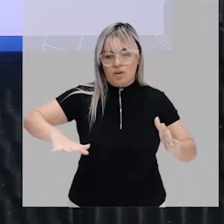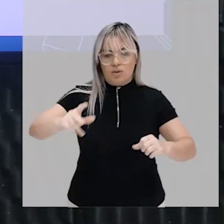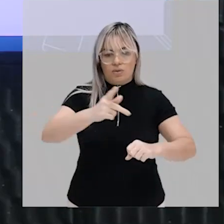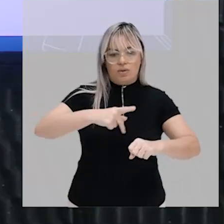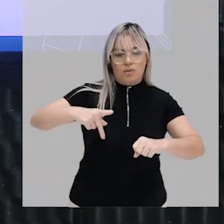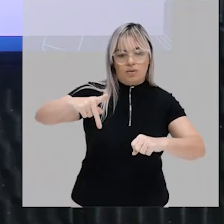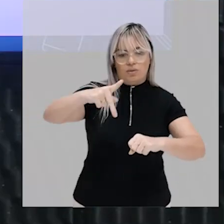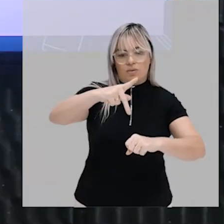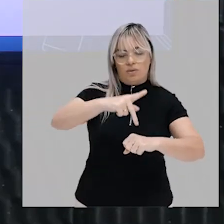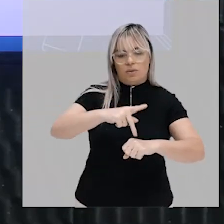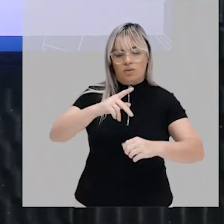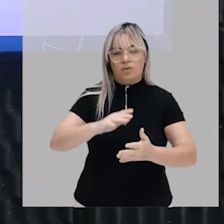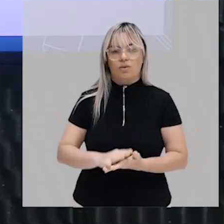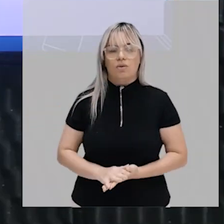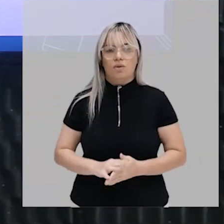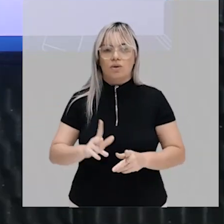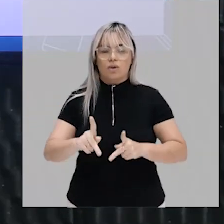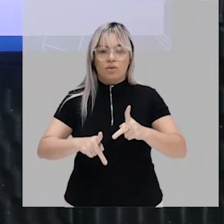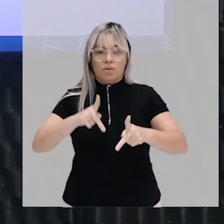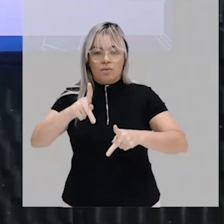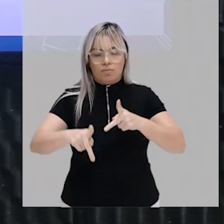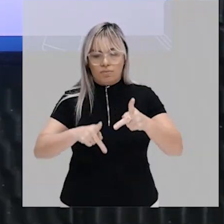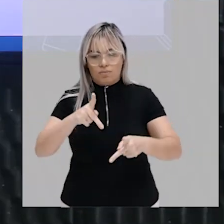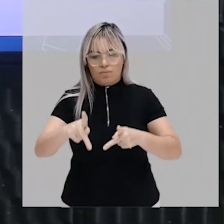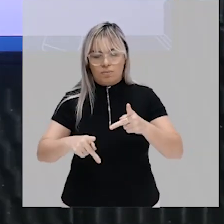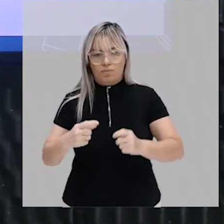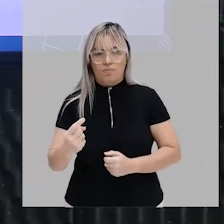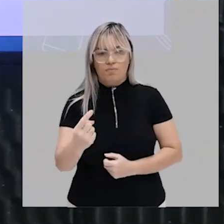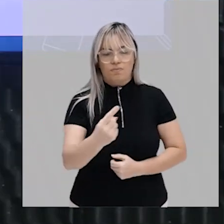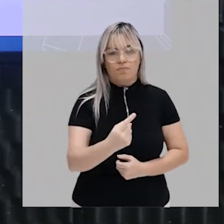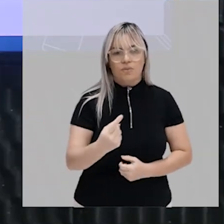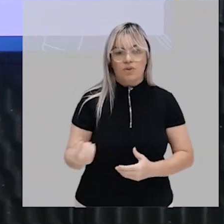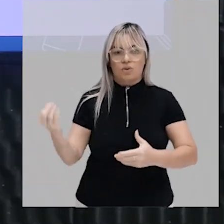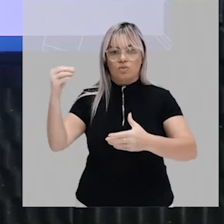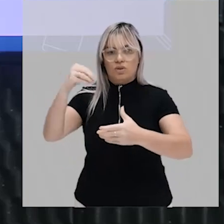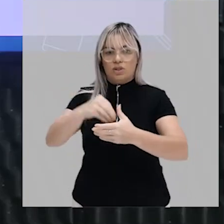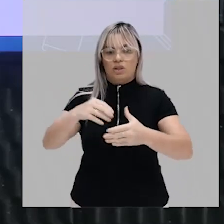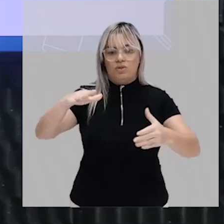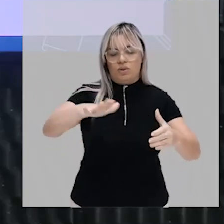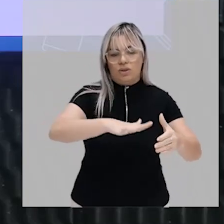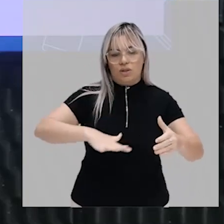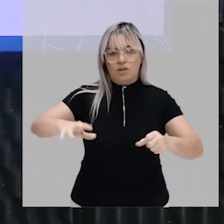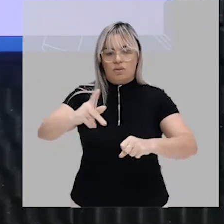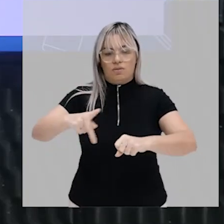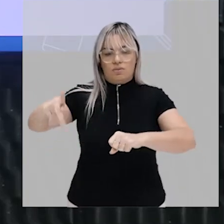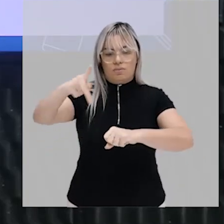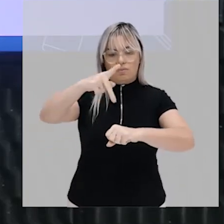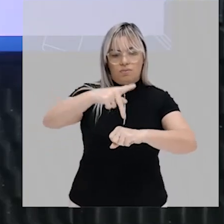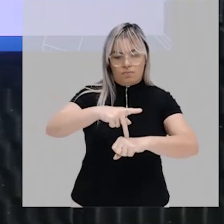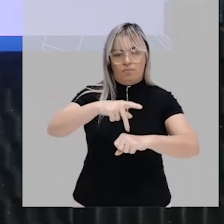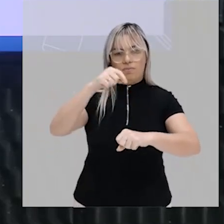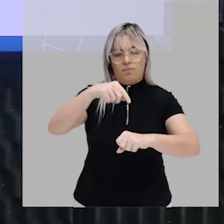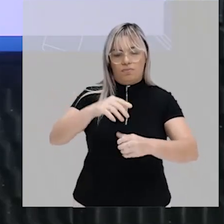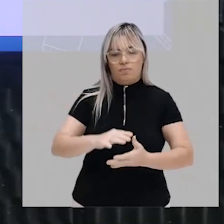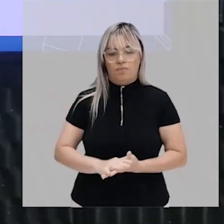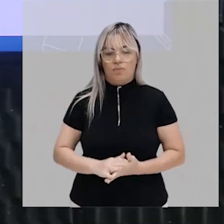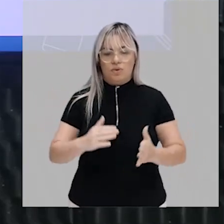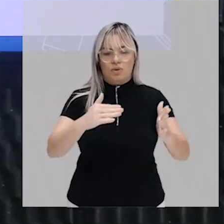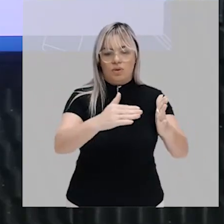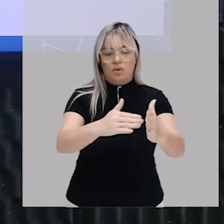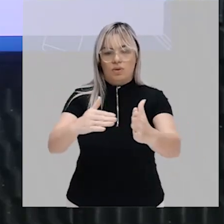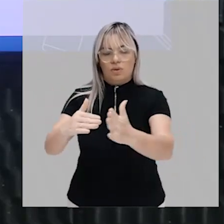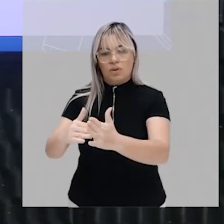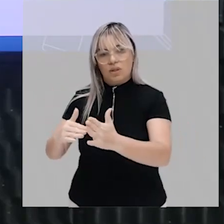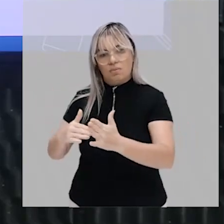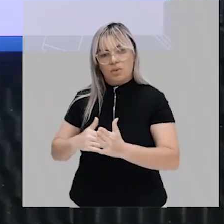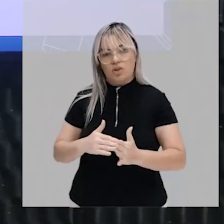enquanto população são os indivíduos contidos nessa fronteira território limite geográfico